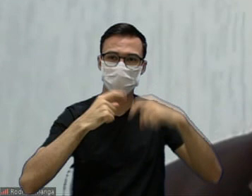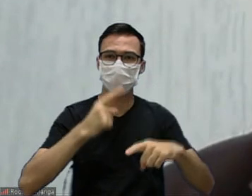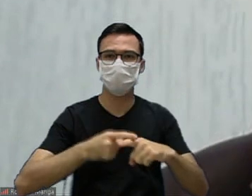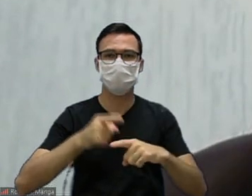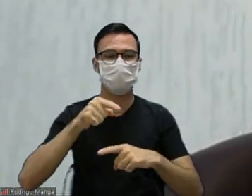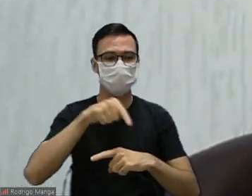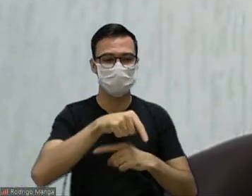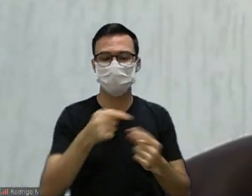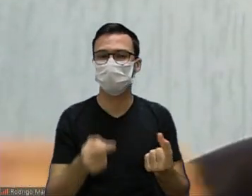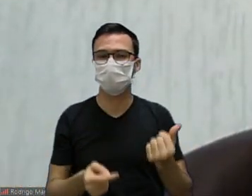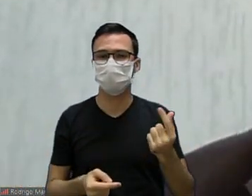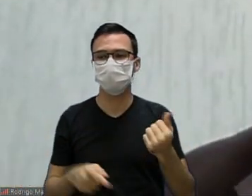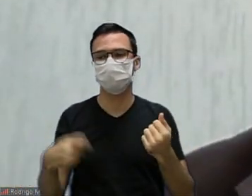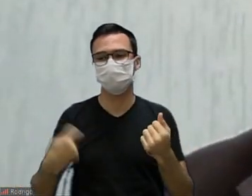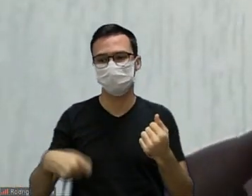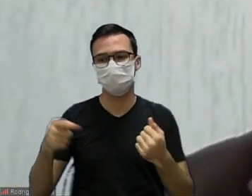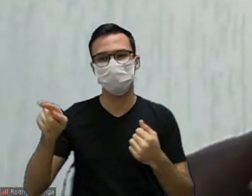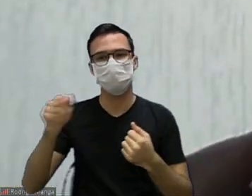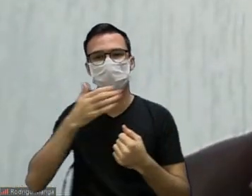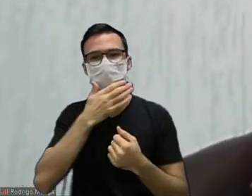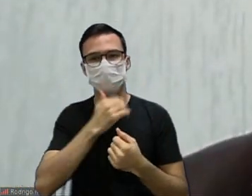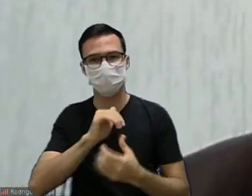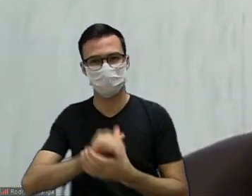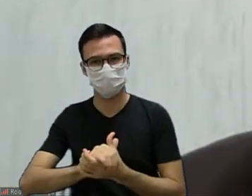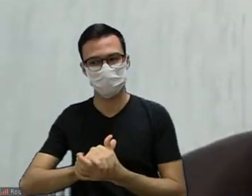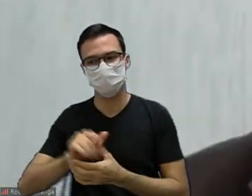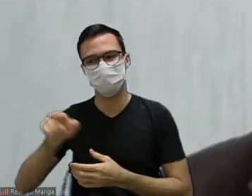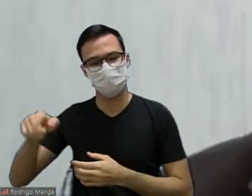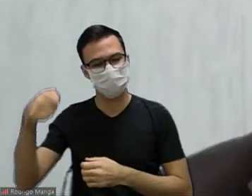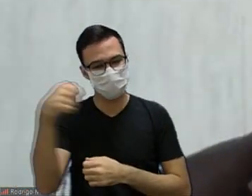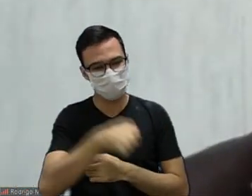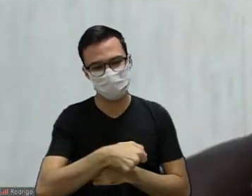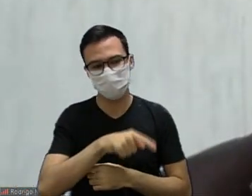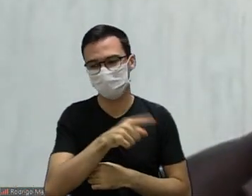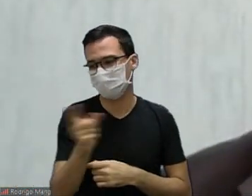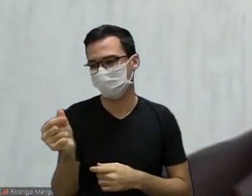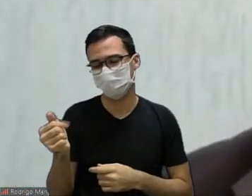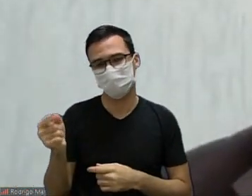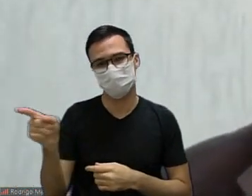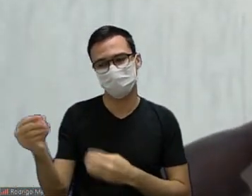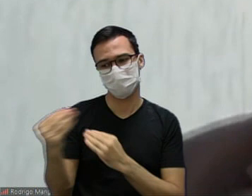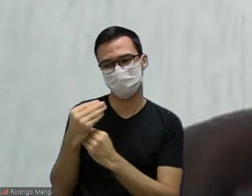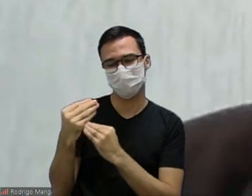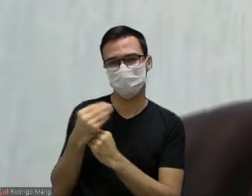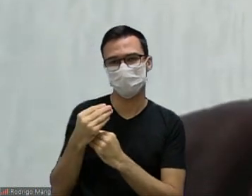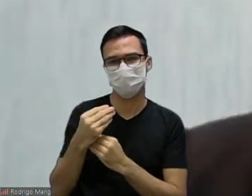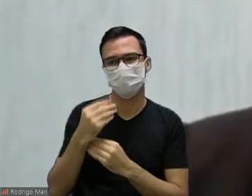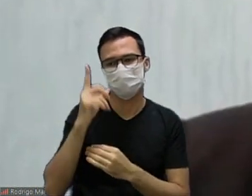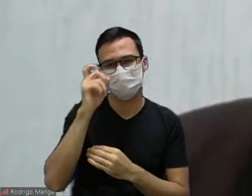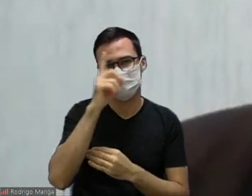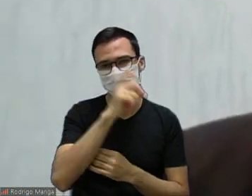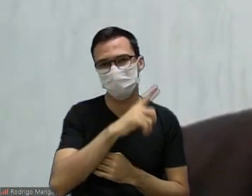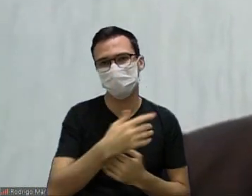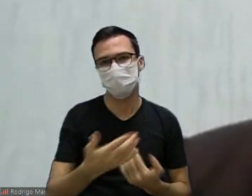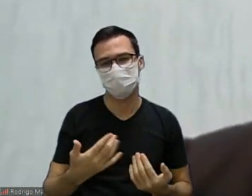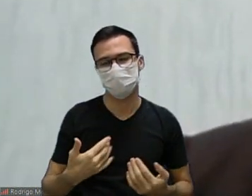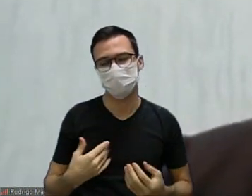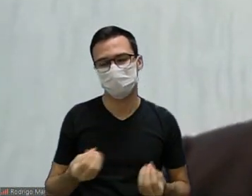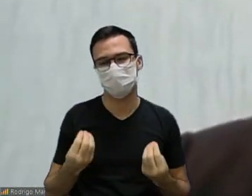dependentes financeiramente desses monstros que agridem elas eu acho um absurdo eu acho que deve ser uma dor terrível presidente